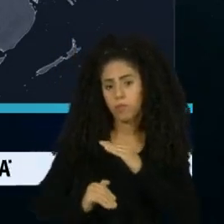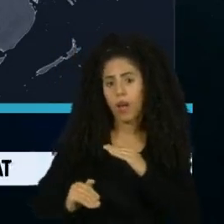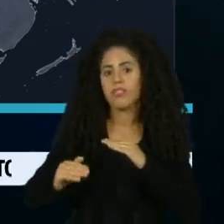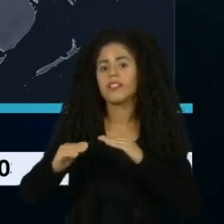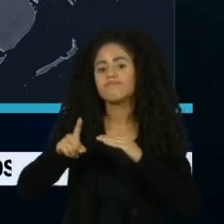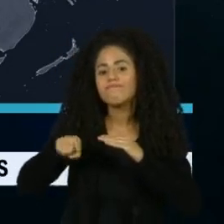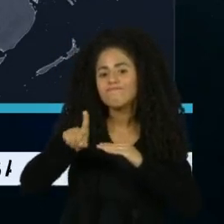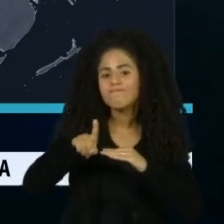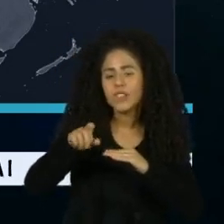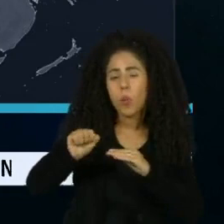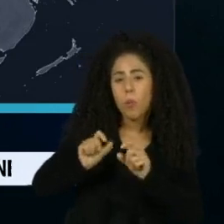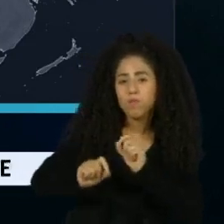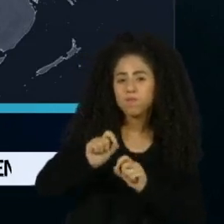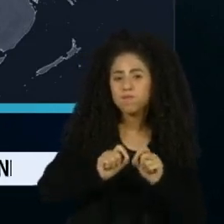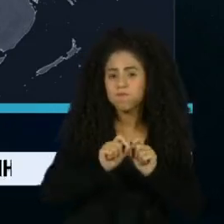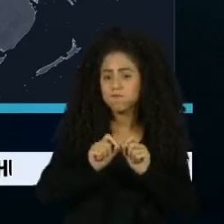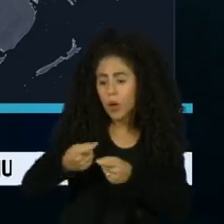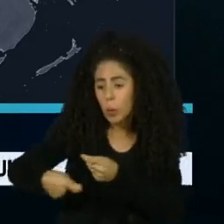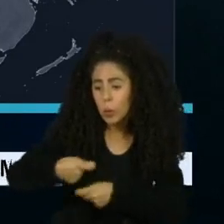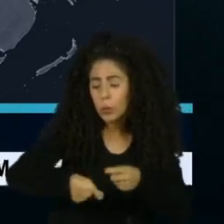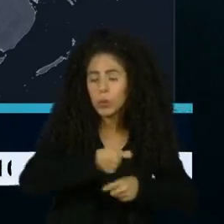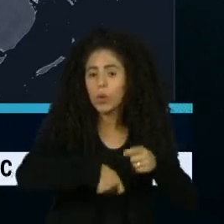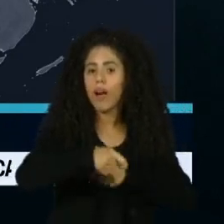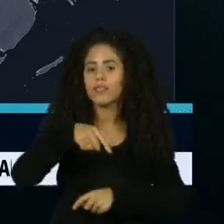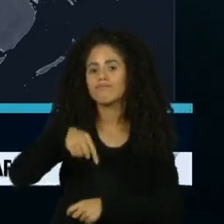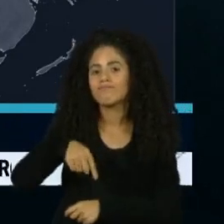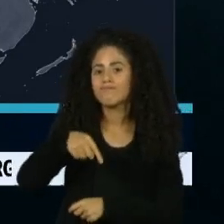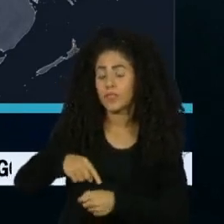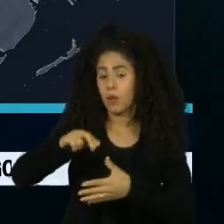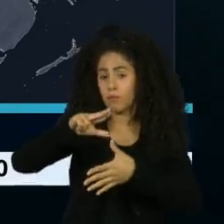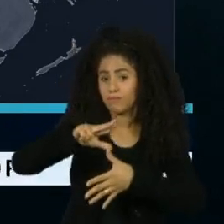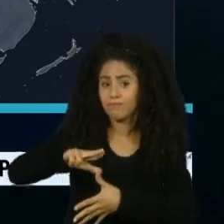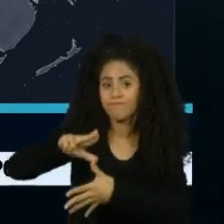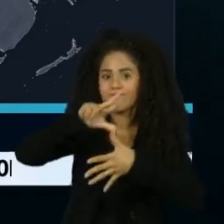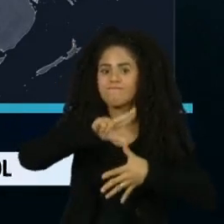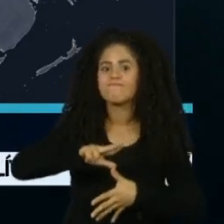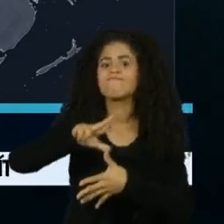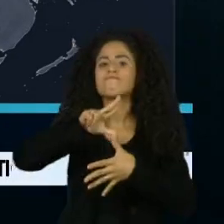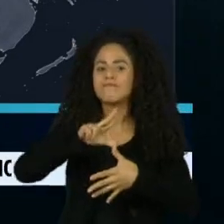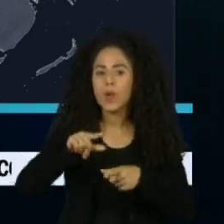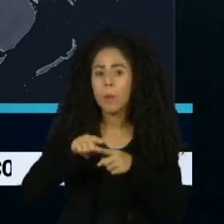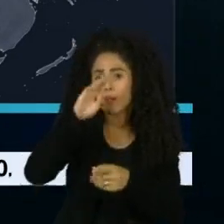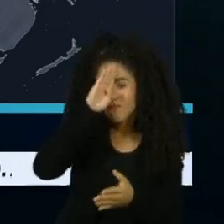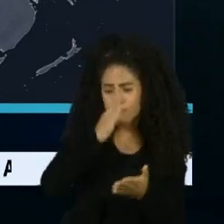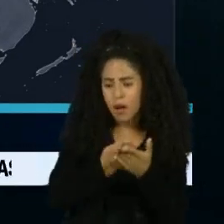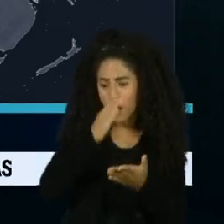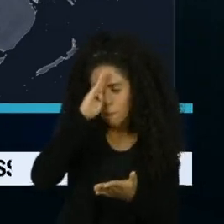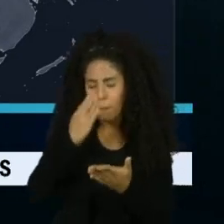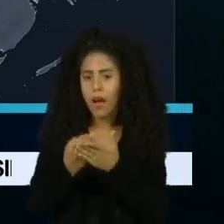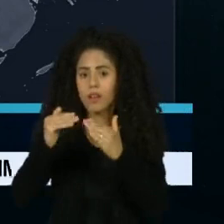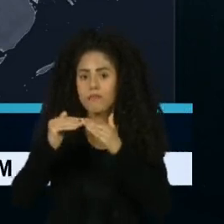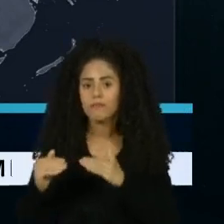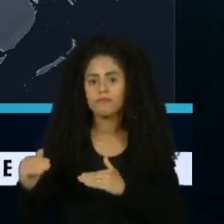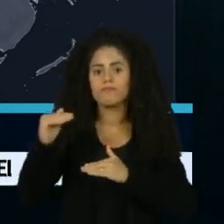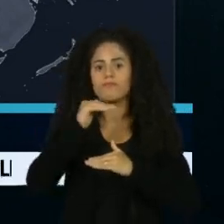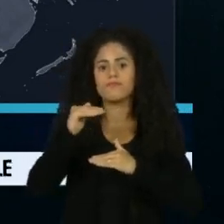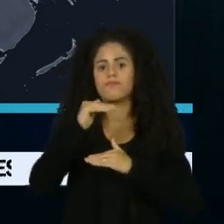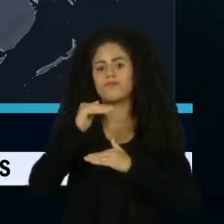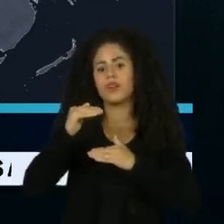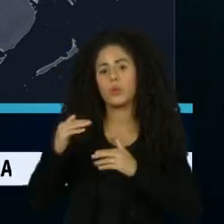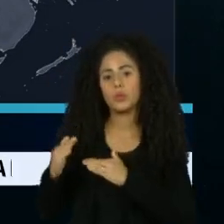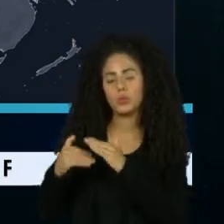Organização para a Cooperação e Desenvolvimento Econômico. Na América Latina, o nível de confiança é superior em países com maior